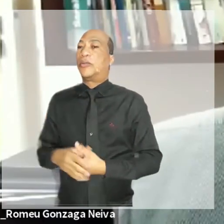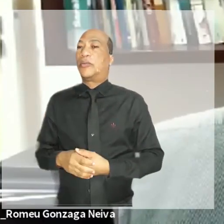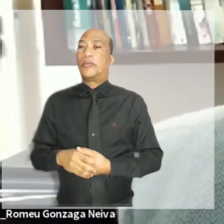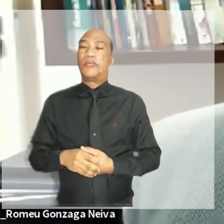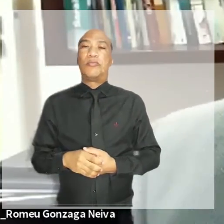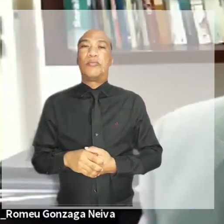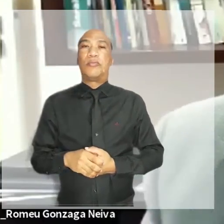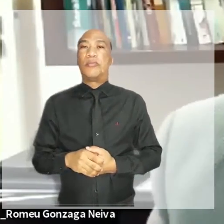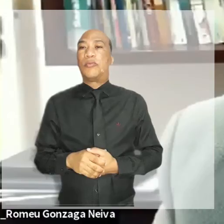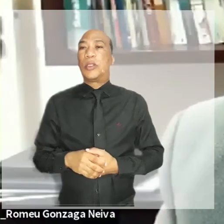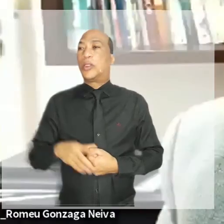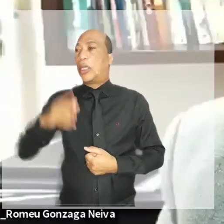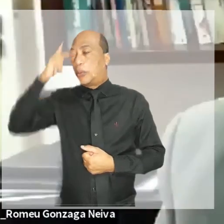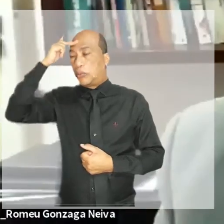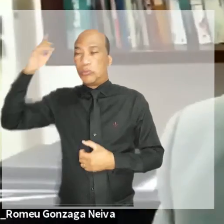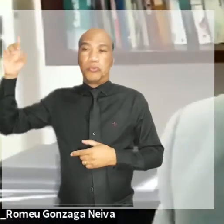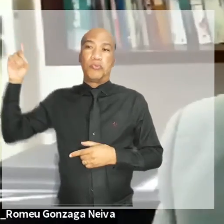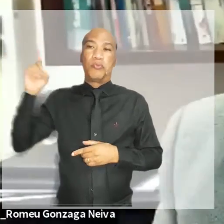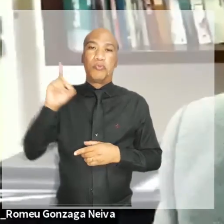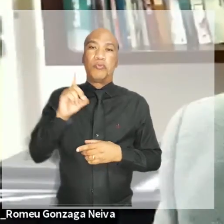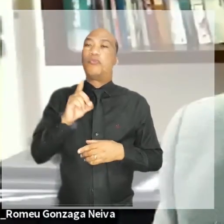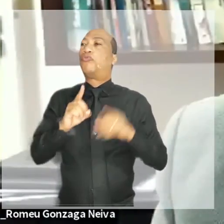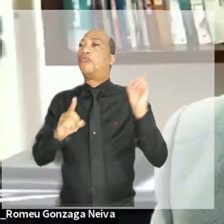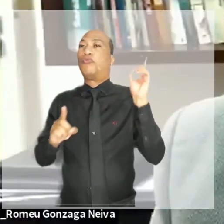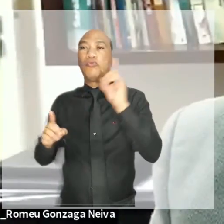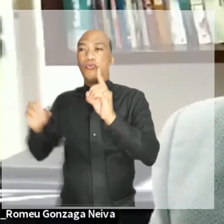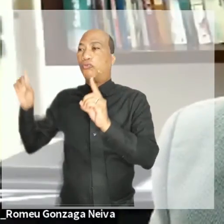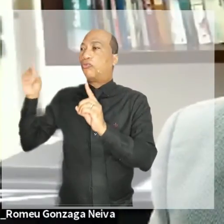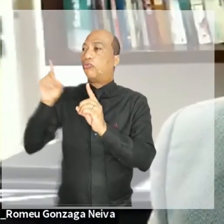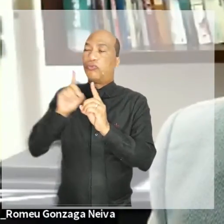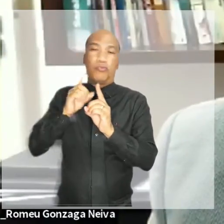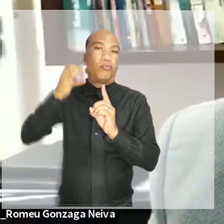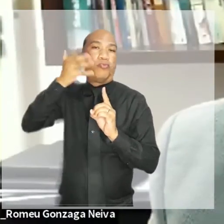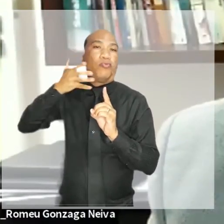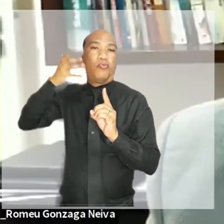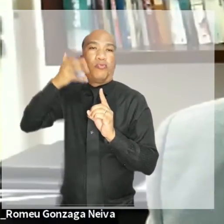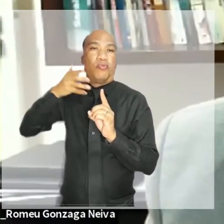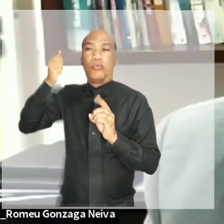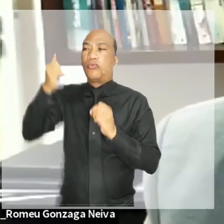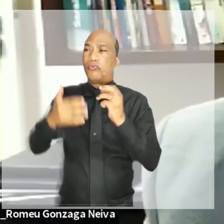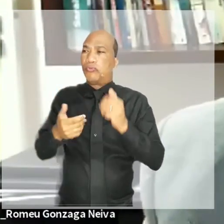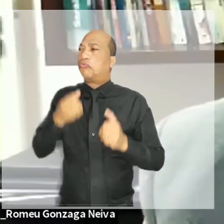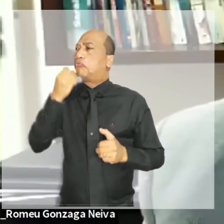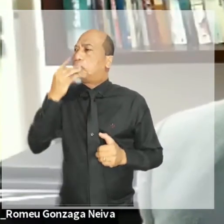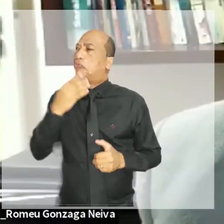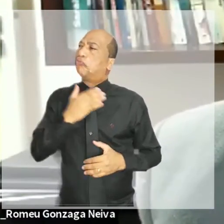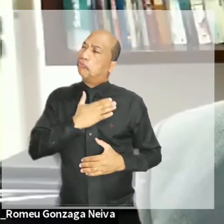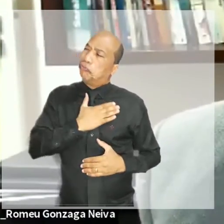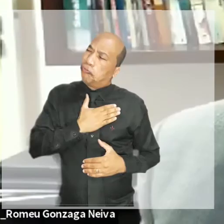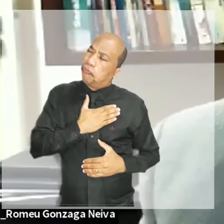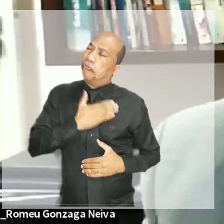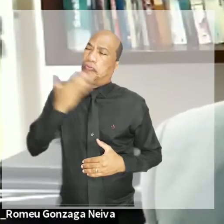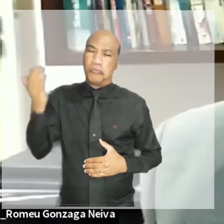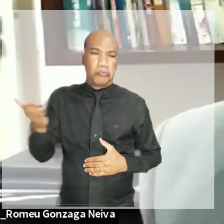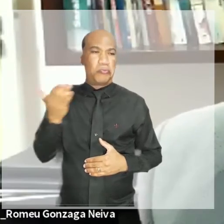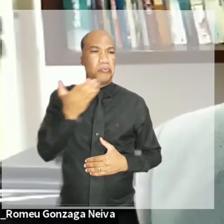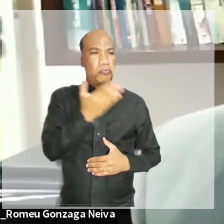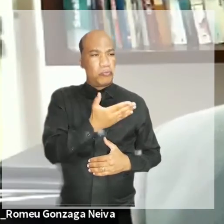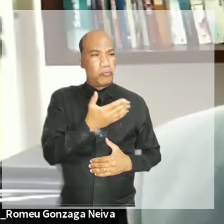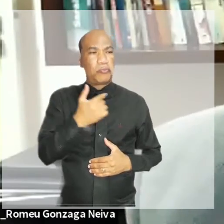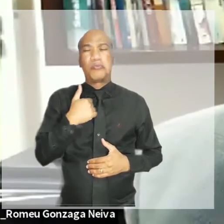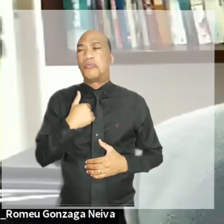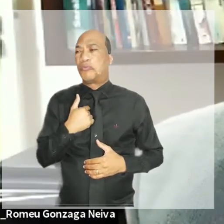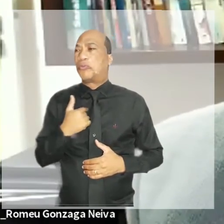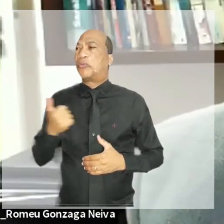palestrantes que, com muita honra para o tribunal, vêm nos